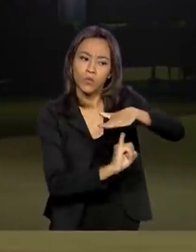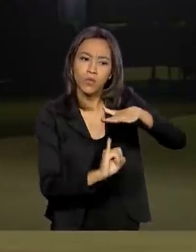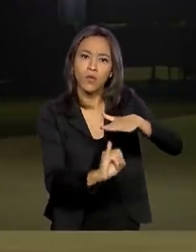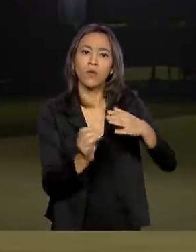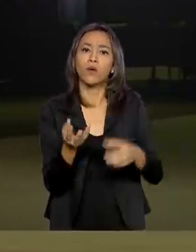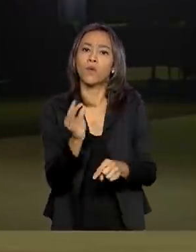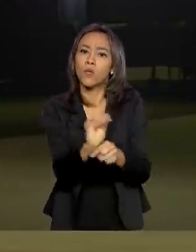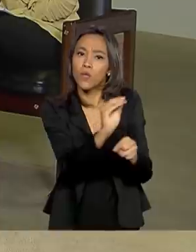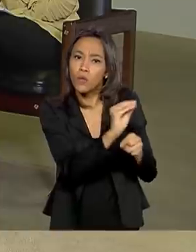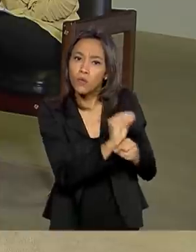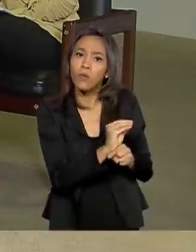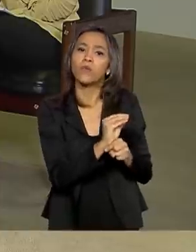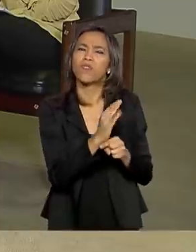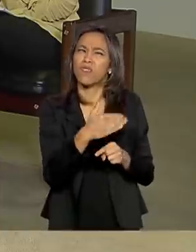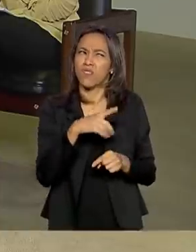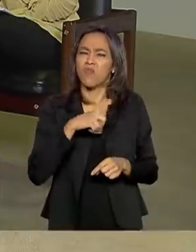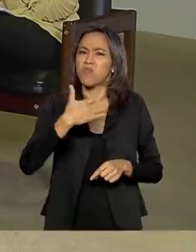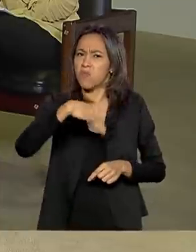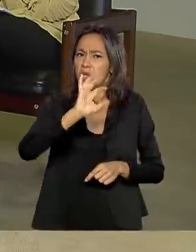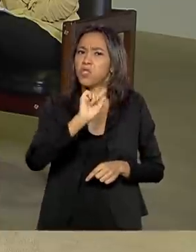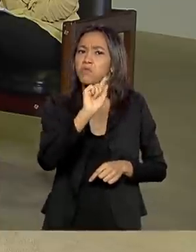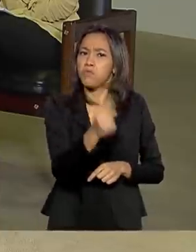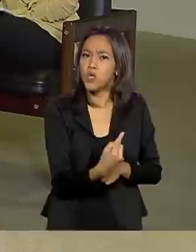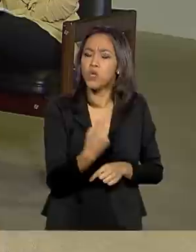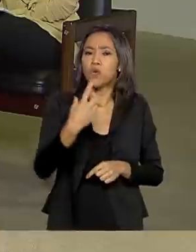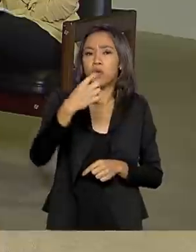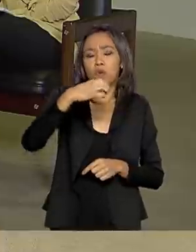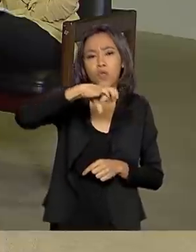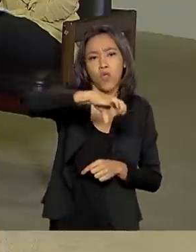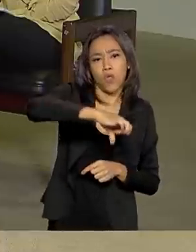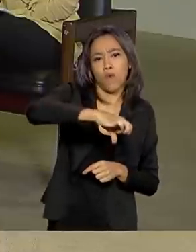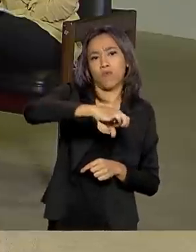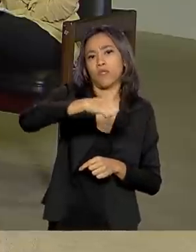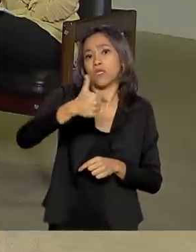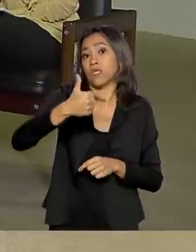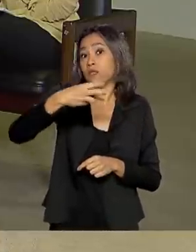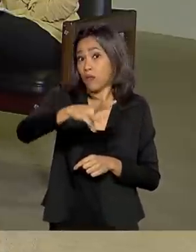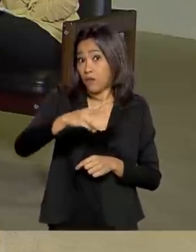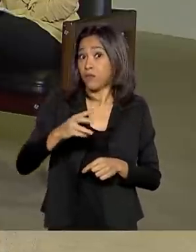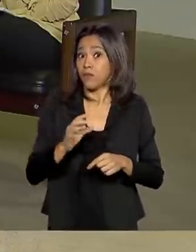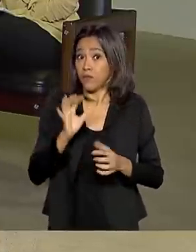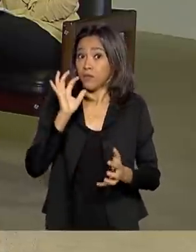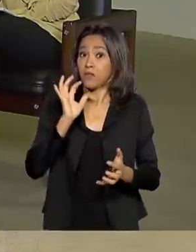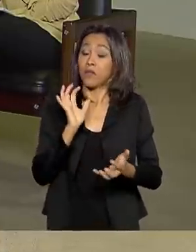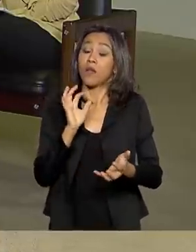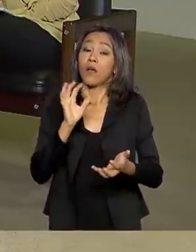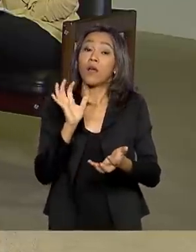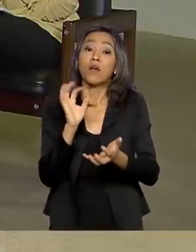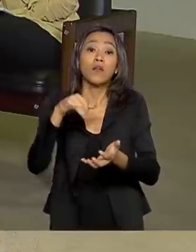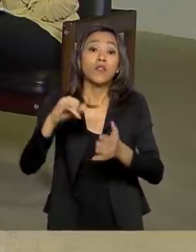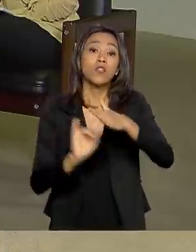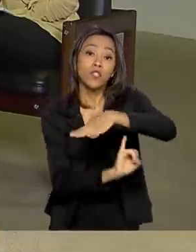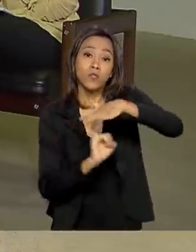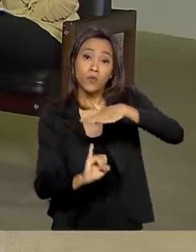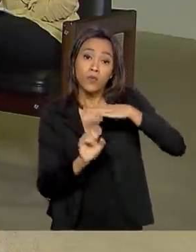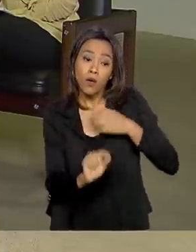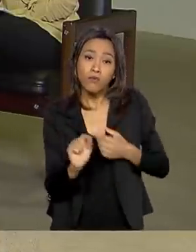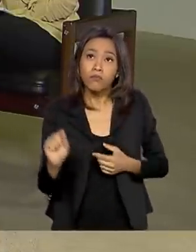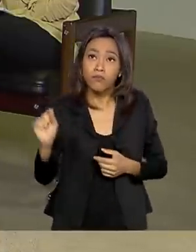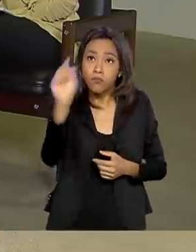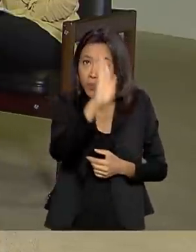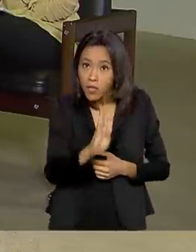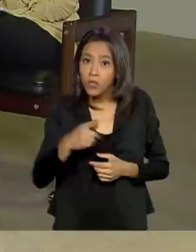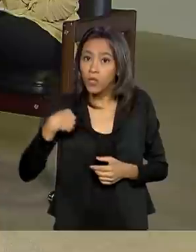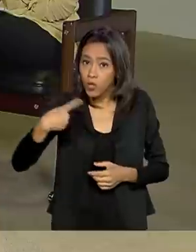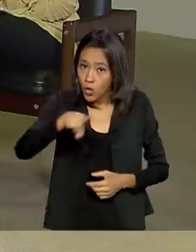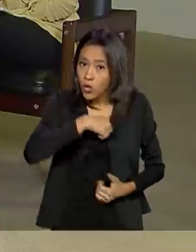Nós temos mais de 1.913 instituições no Brasil que nós estamos ajudando, né. Inclusive